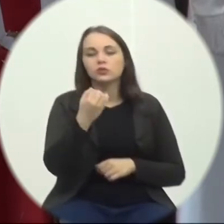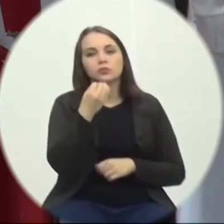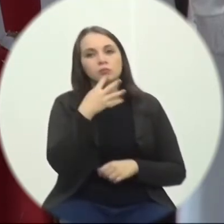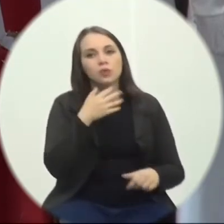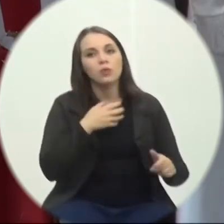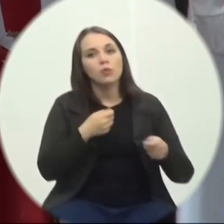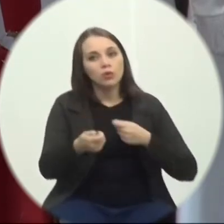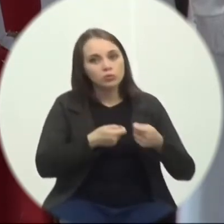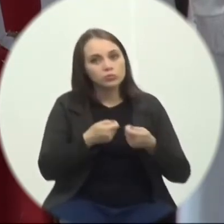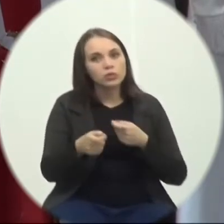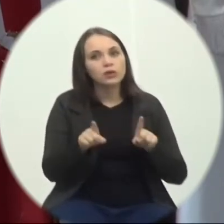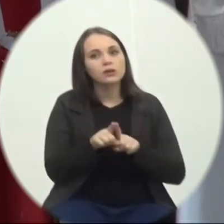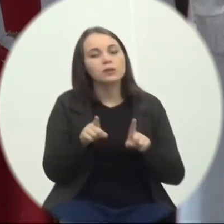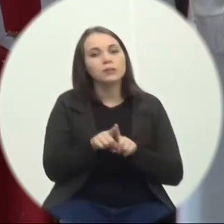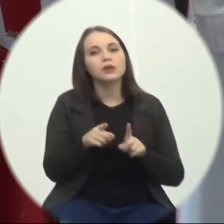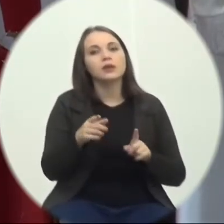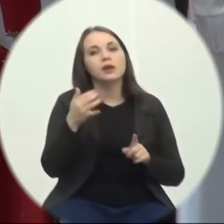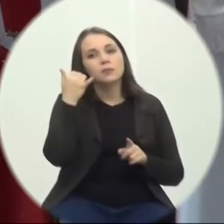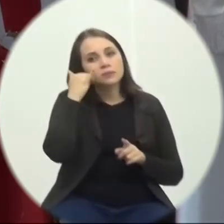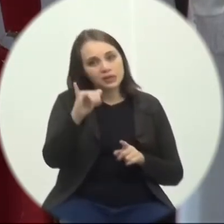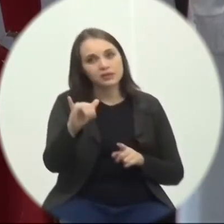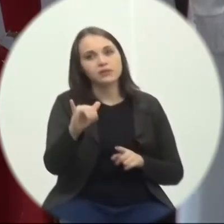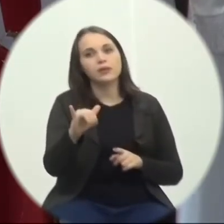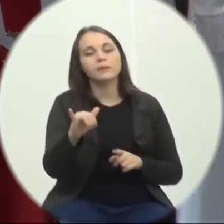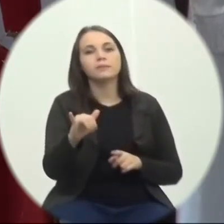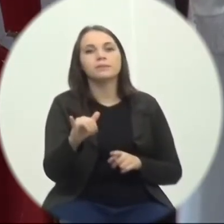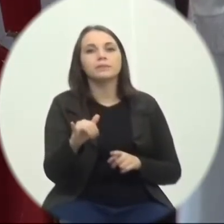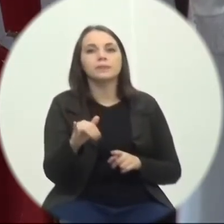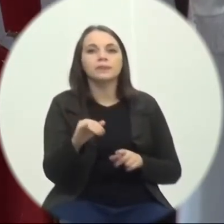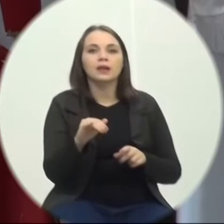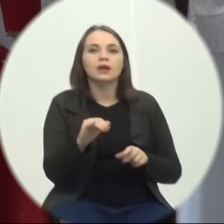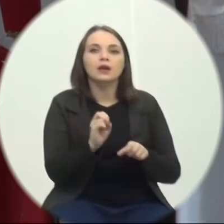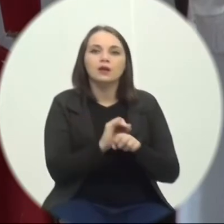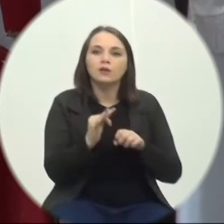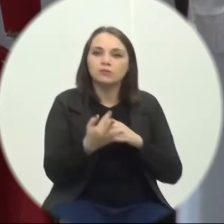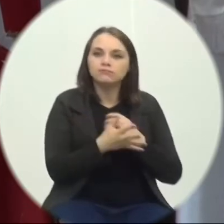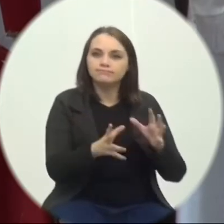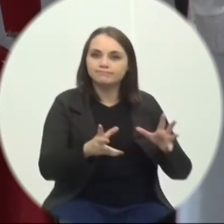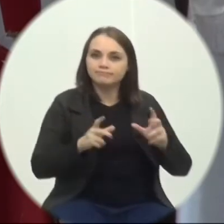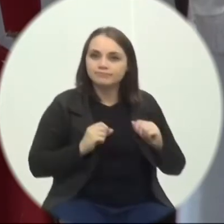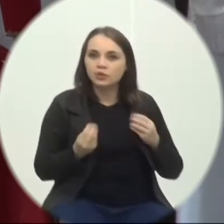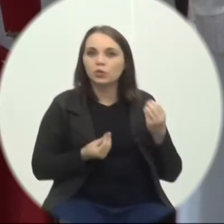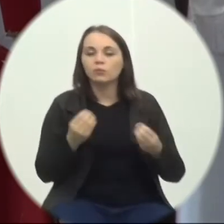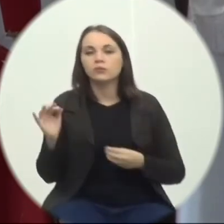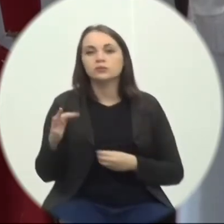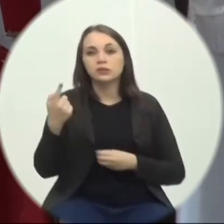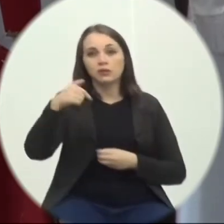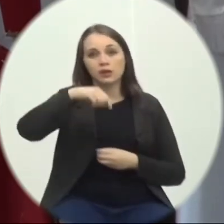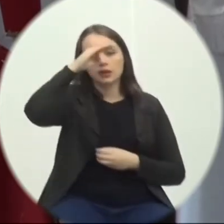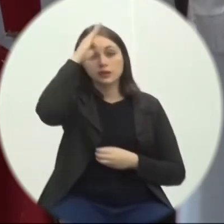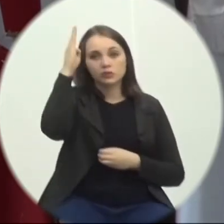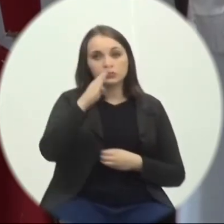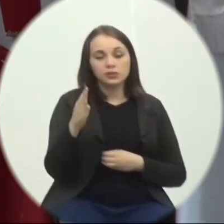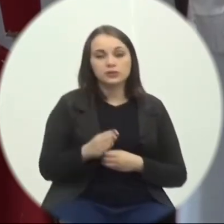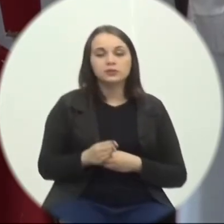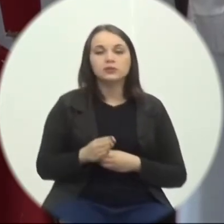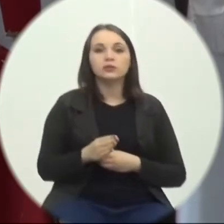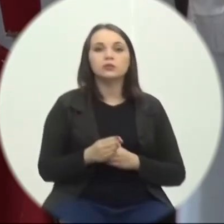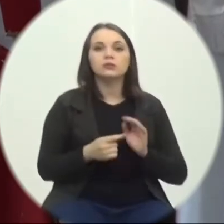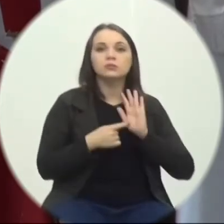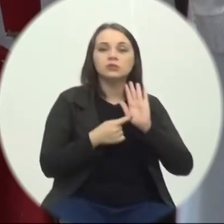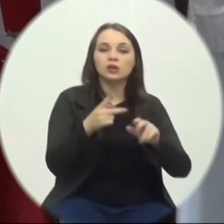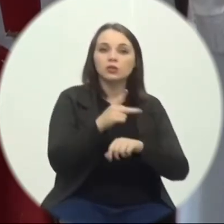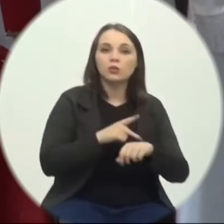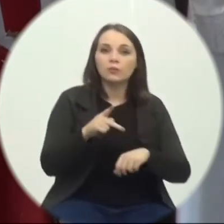Inclusive Para a prevenção De altas Contaminações De covid Como tem sendo O Brasil Tem se consagrado Como um dos